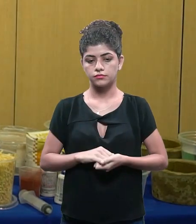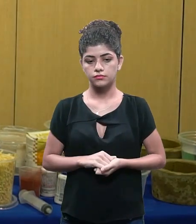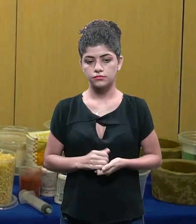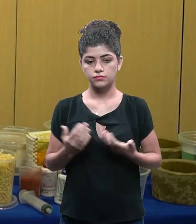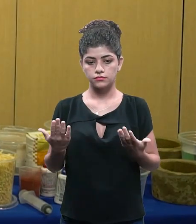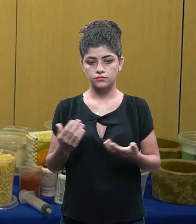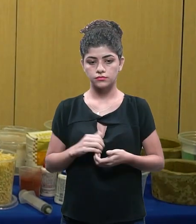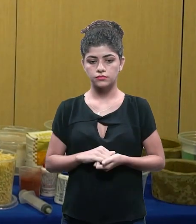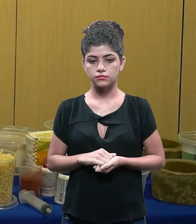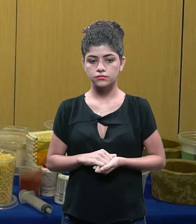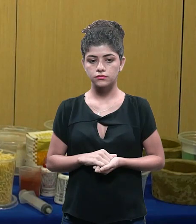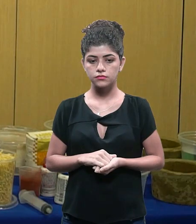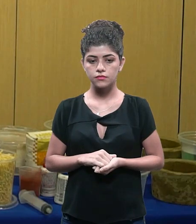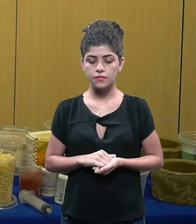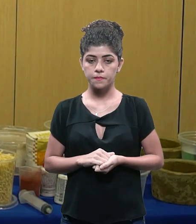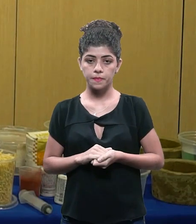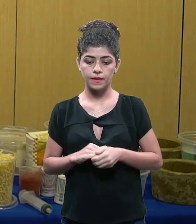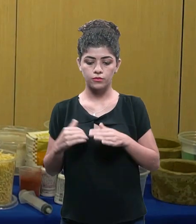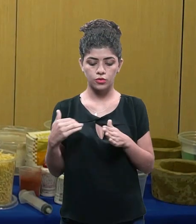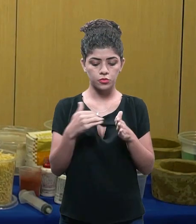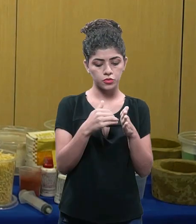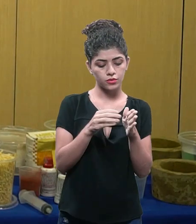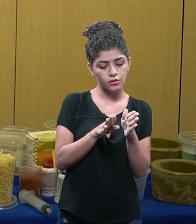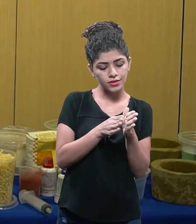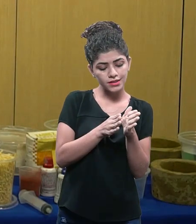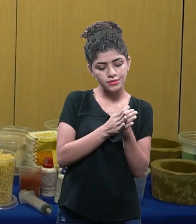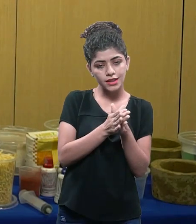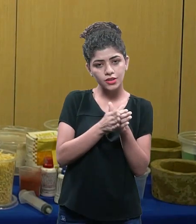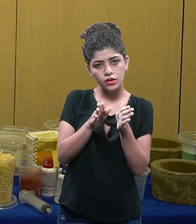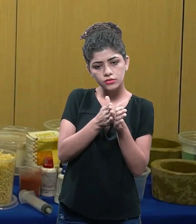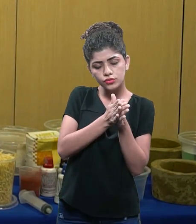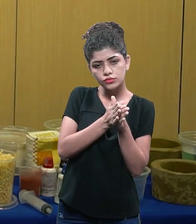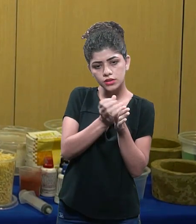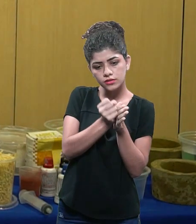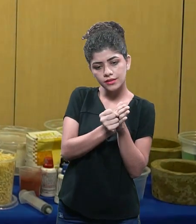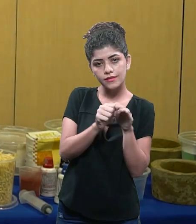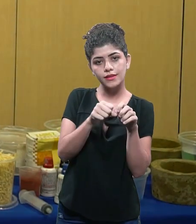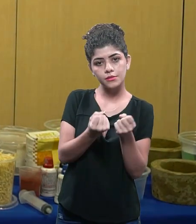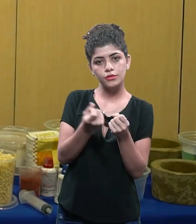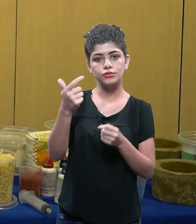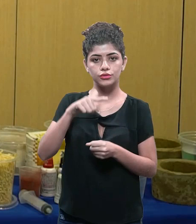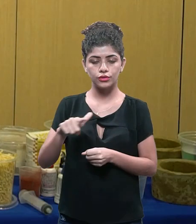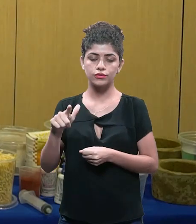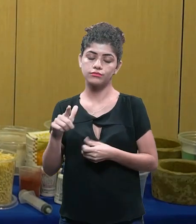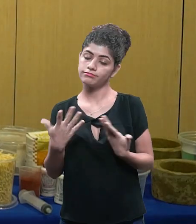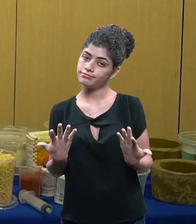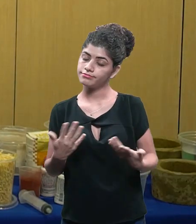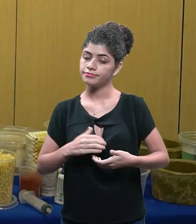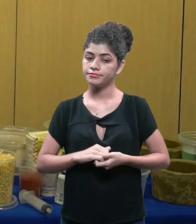vocês só que a gente botou a peça aqui ó muito próximo da borda e aí quando